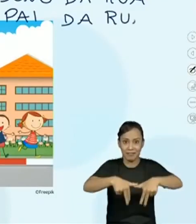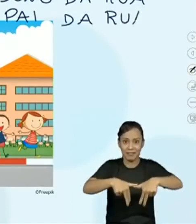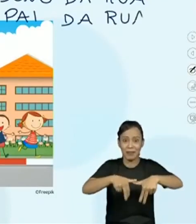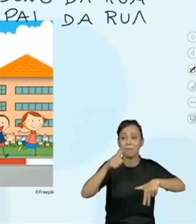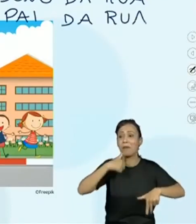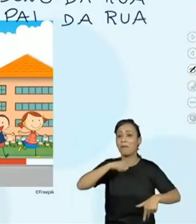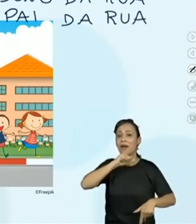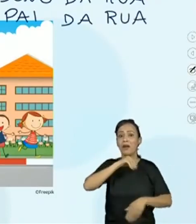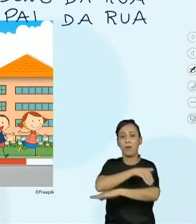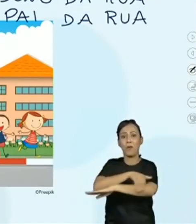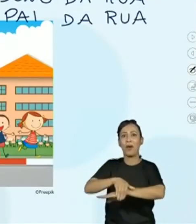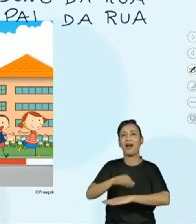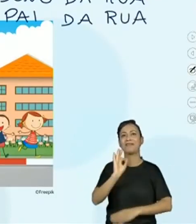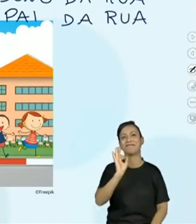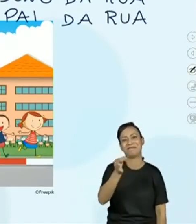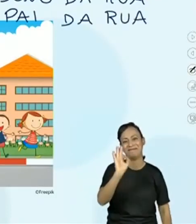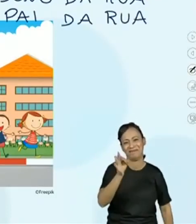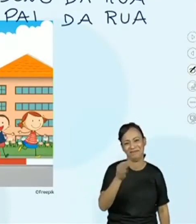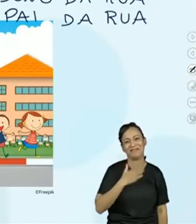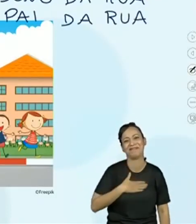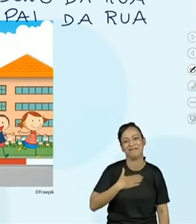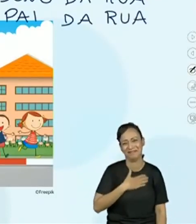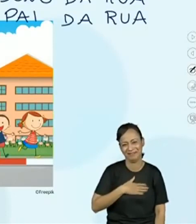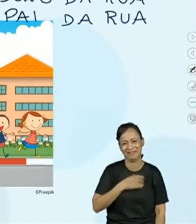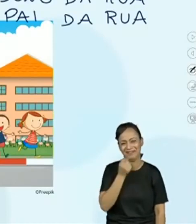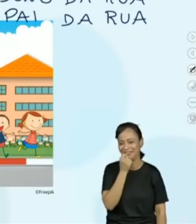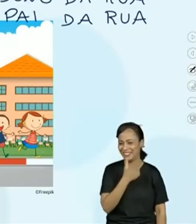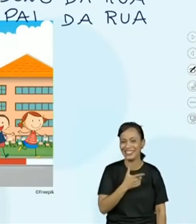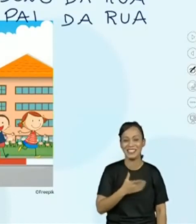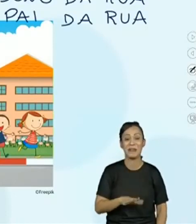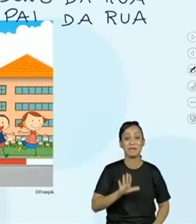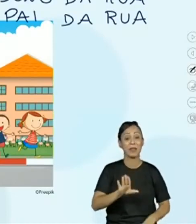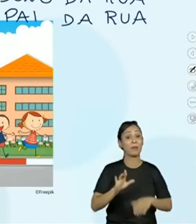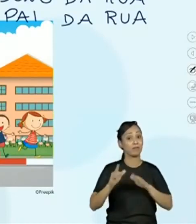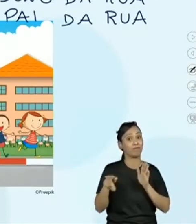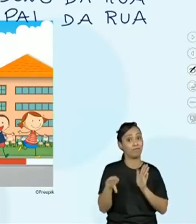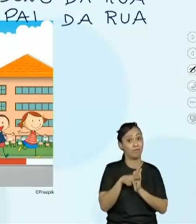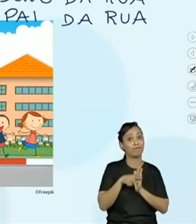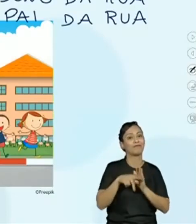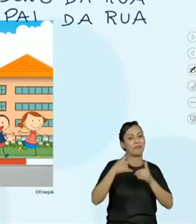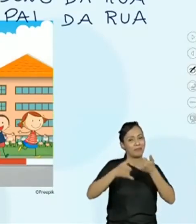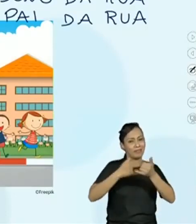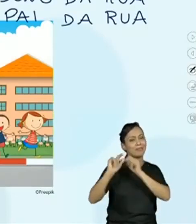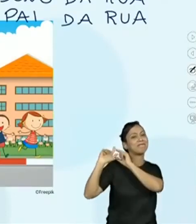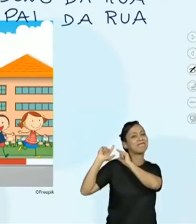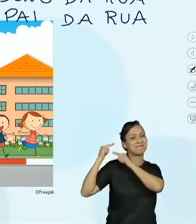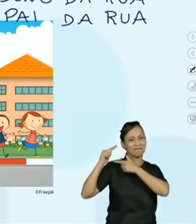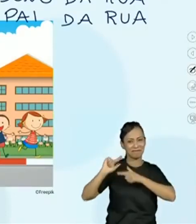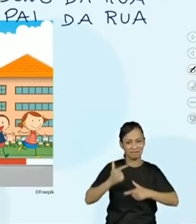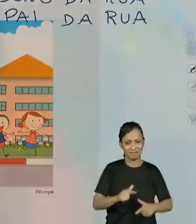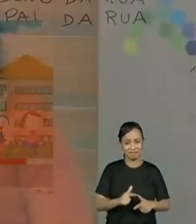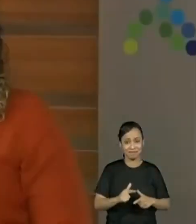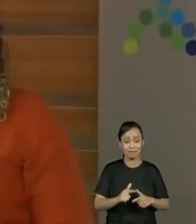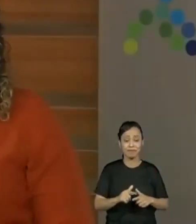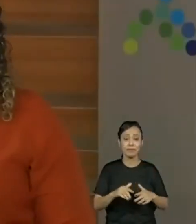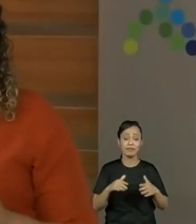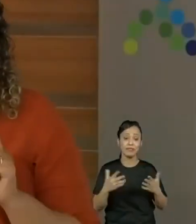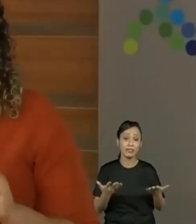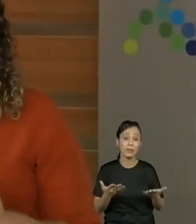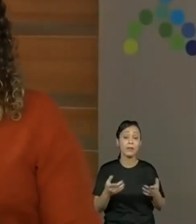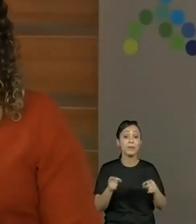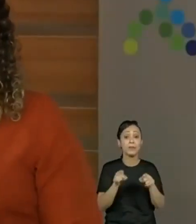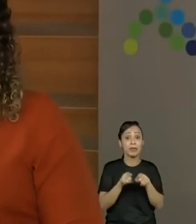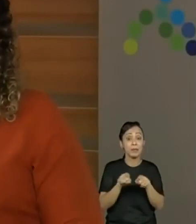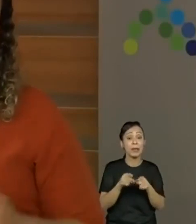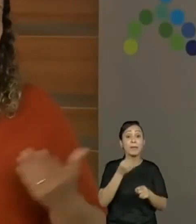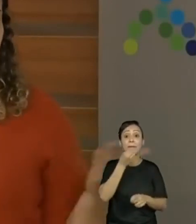Então, é uma brincadeira tradicional, dependendo do lugar, tem nomes diferentes. Então, eu vou fazer a leitura deste